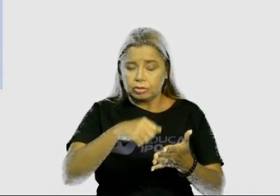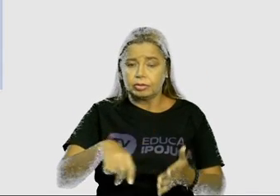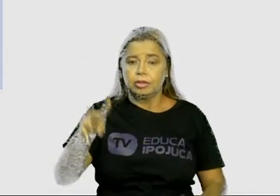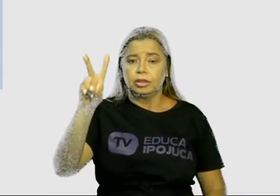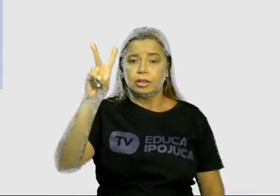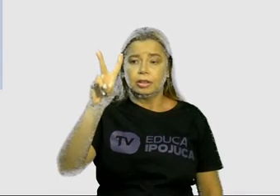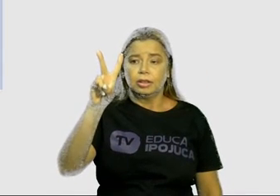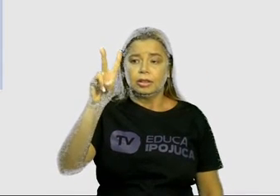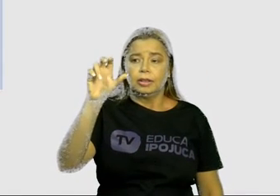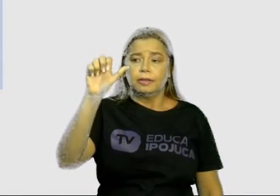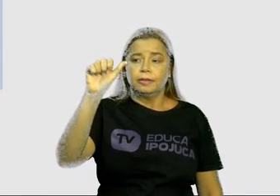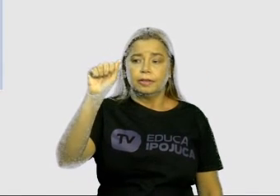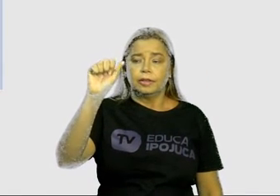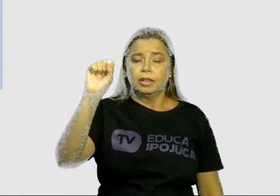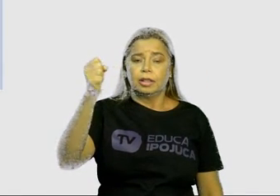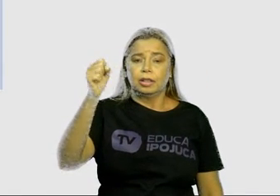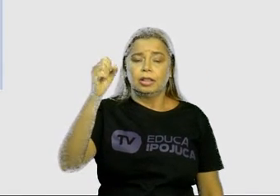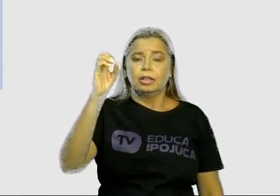sobre pátio.